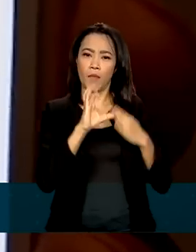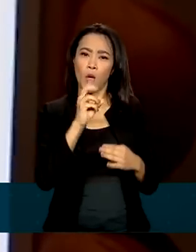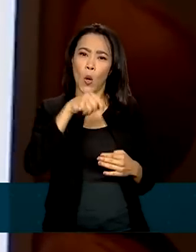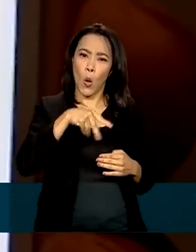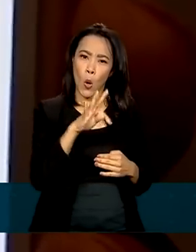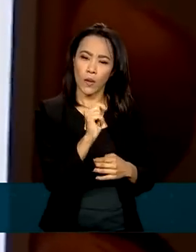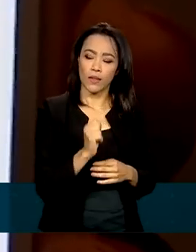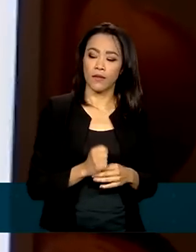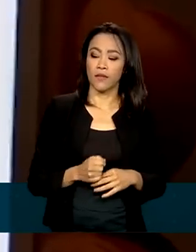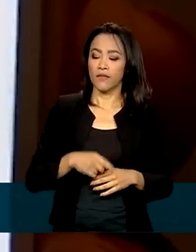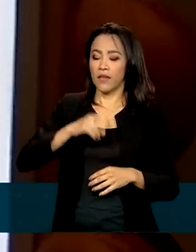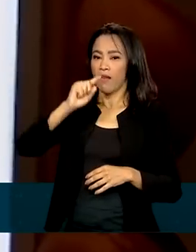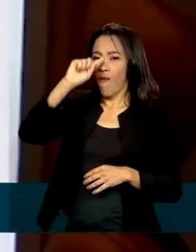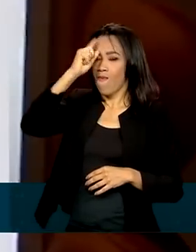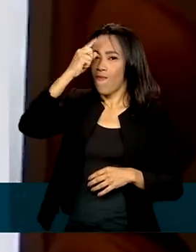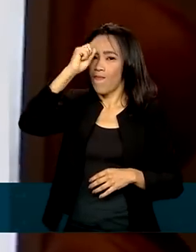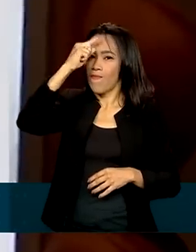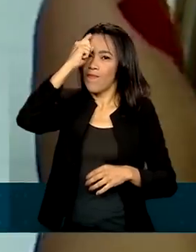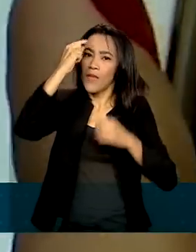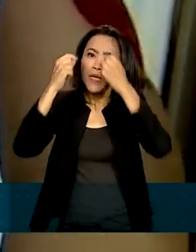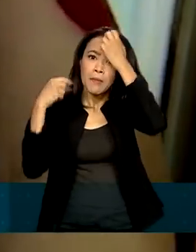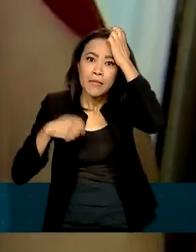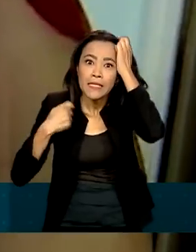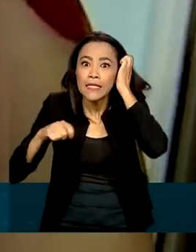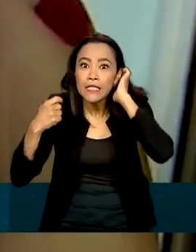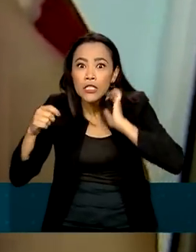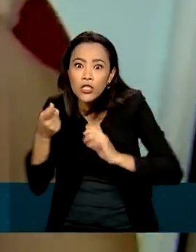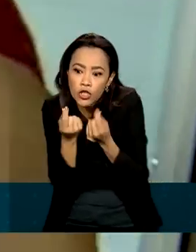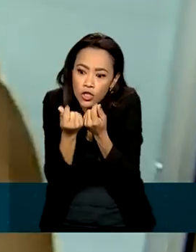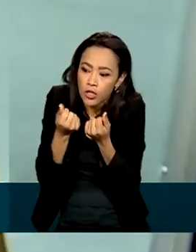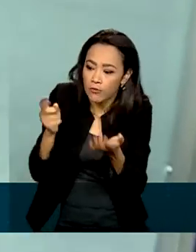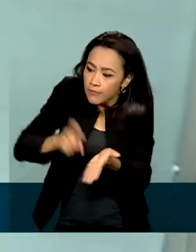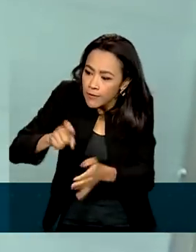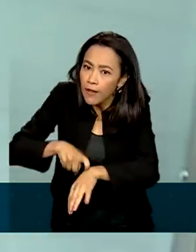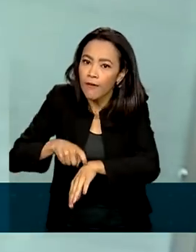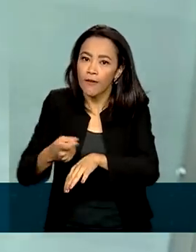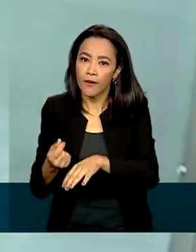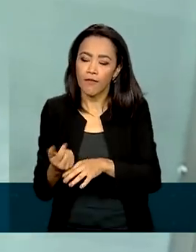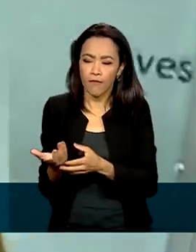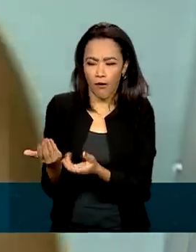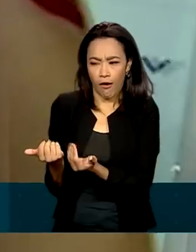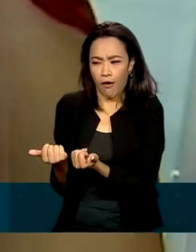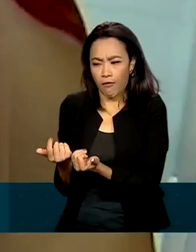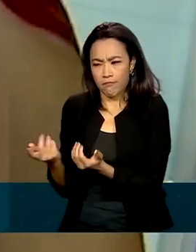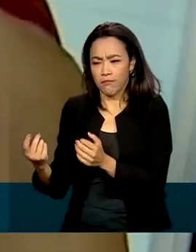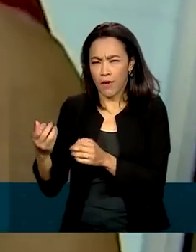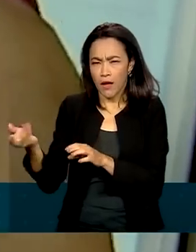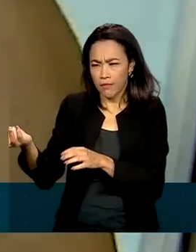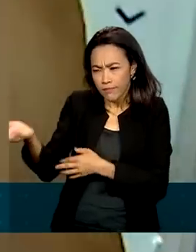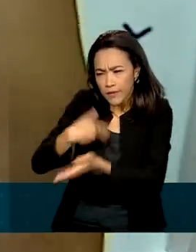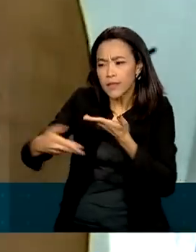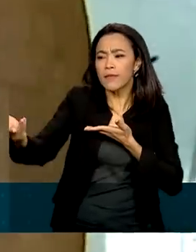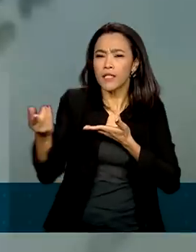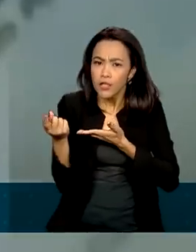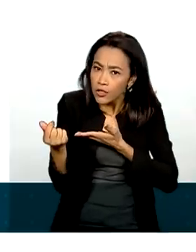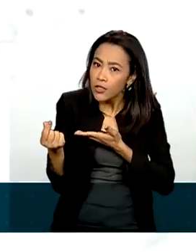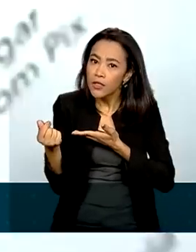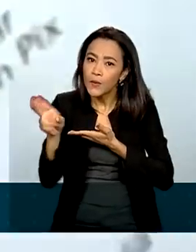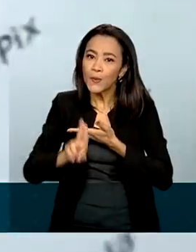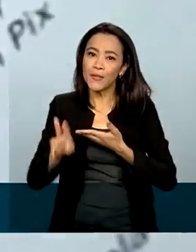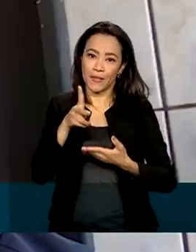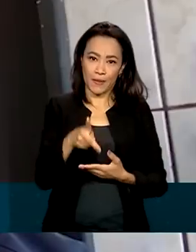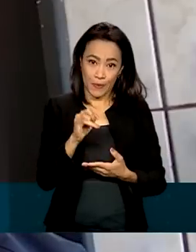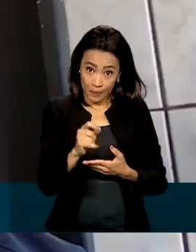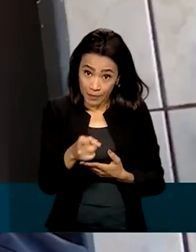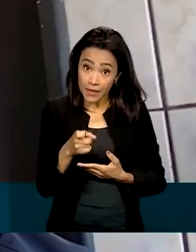inventam histórias que exigem dinheiro imediato e convencem suas vítimas a fazerem transferências usando o